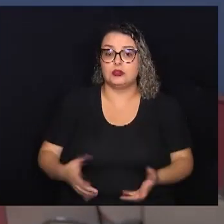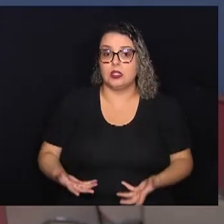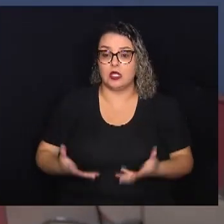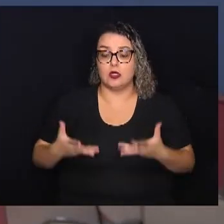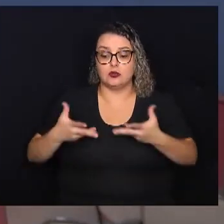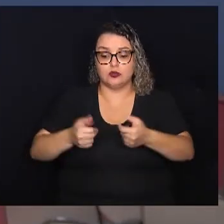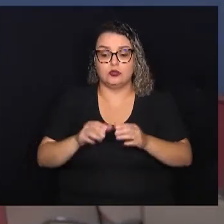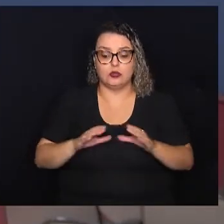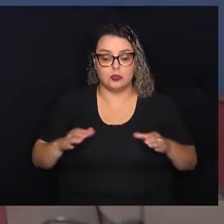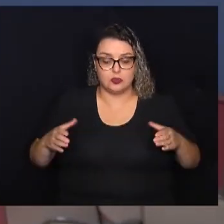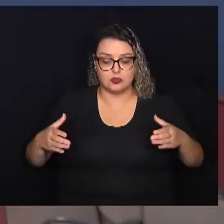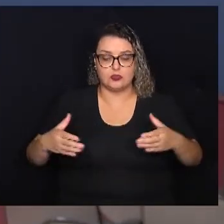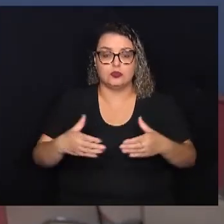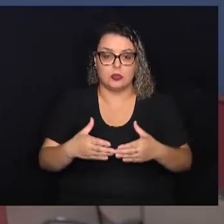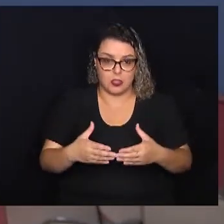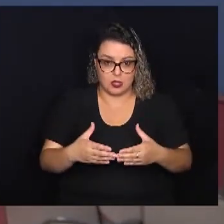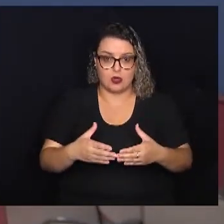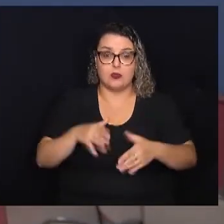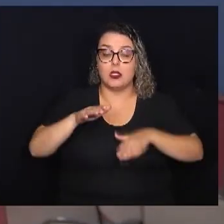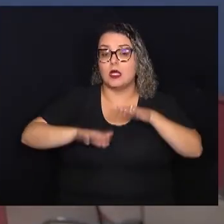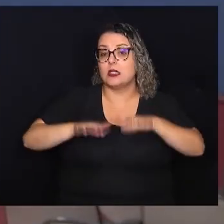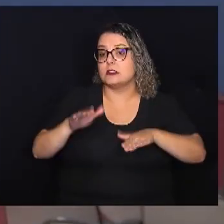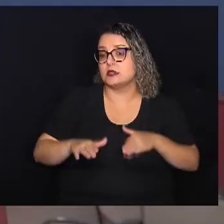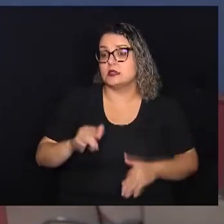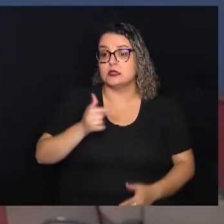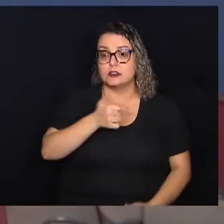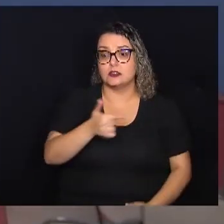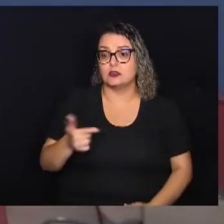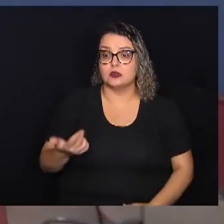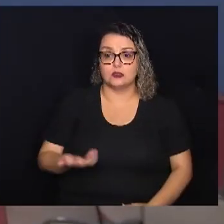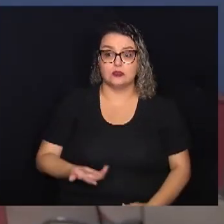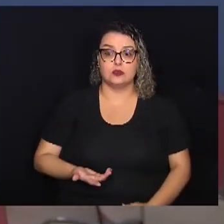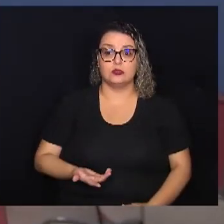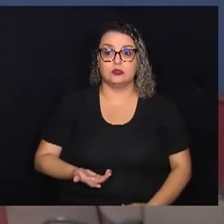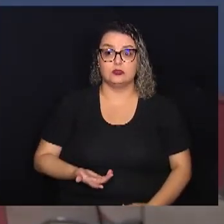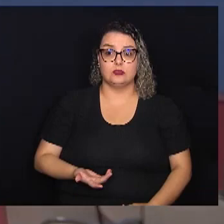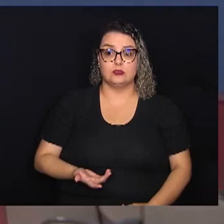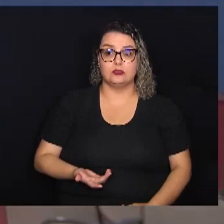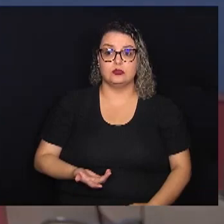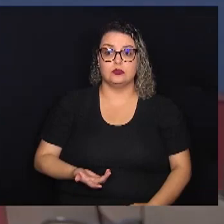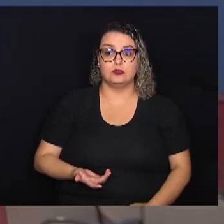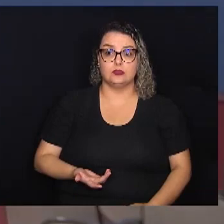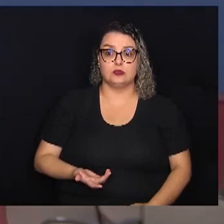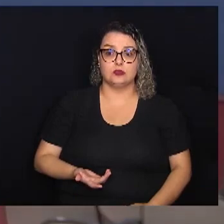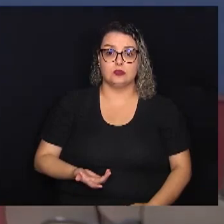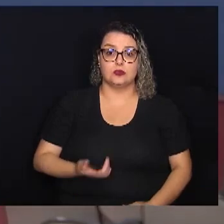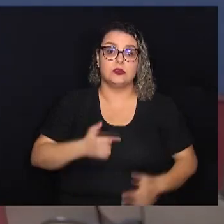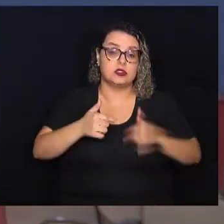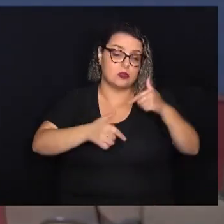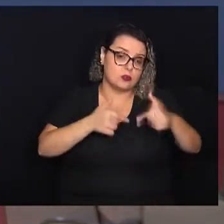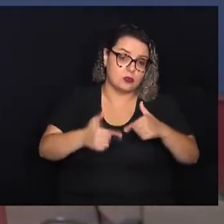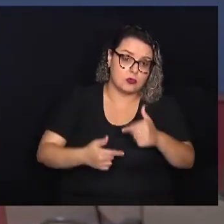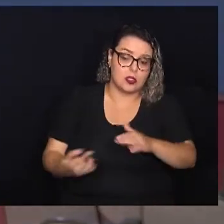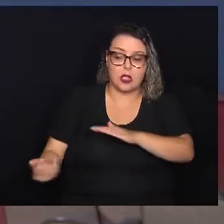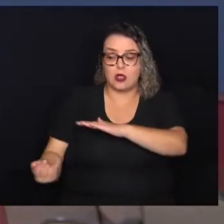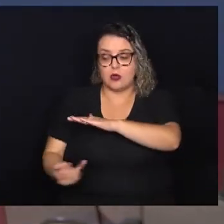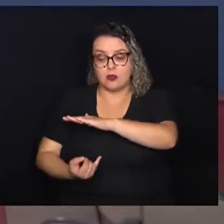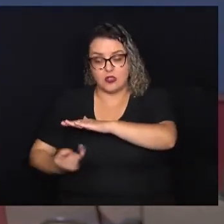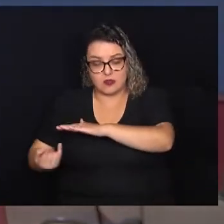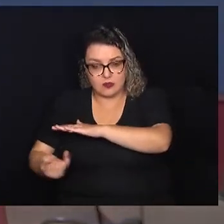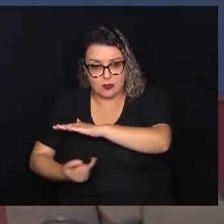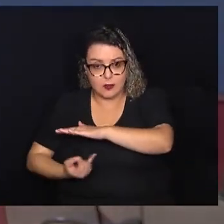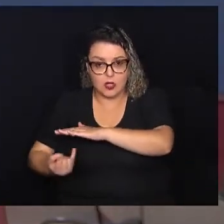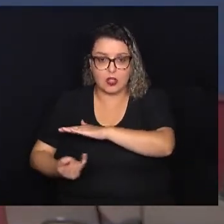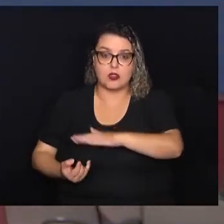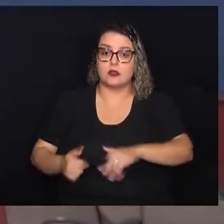população que muitas vezes não são trabalhadores informais, são trabalhadores